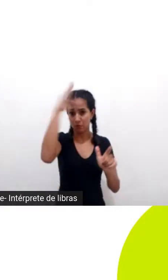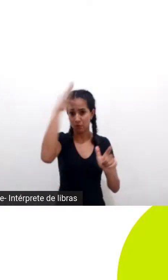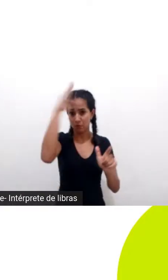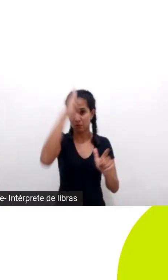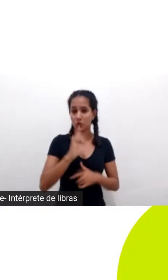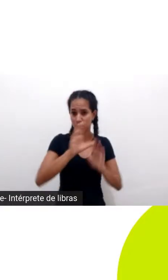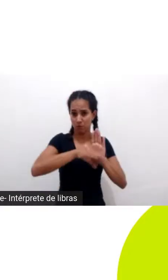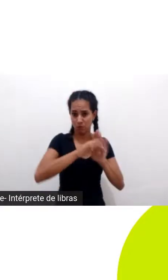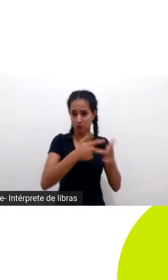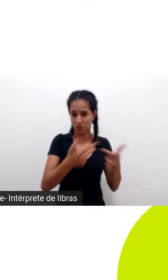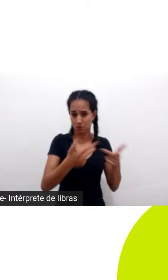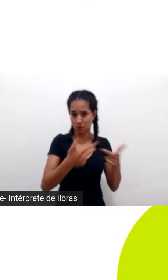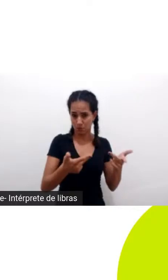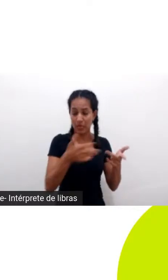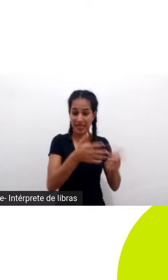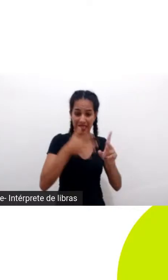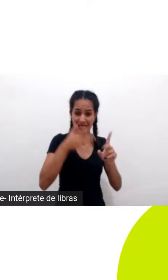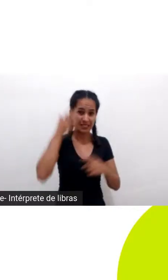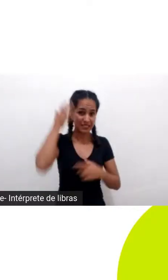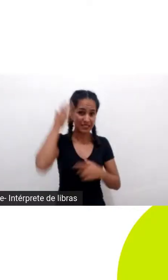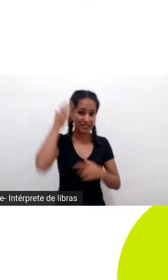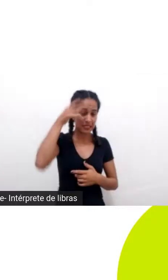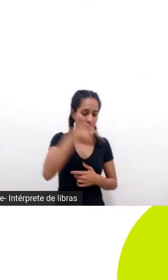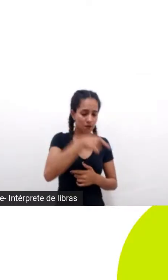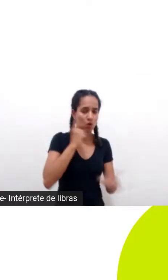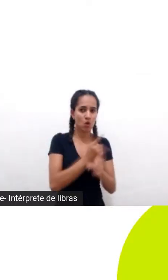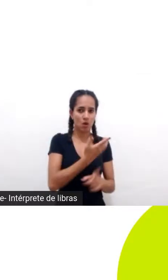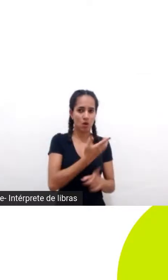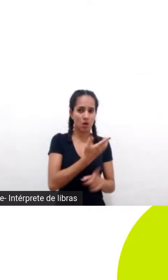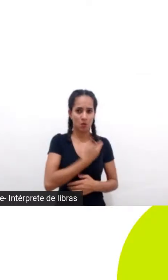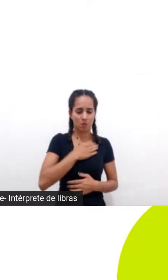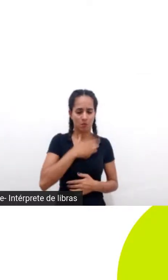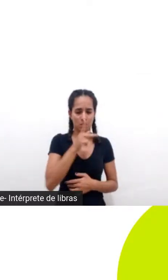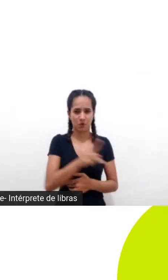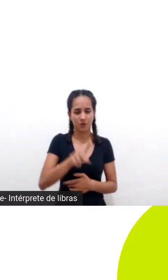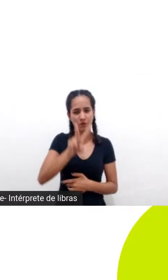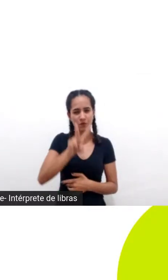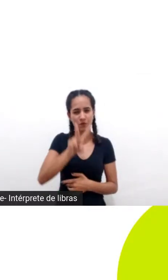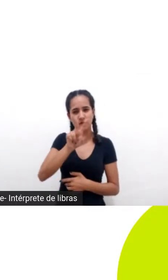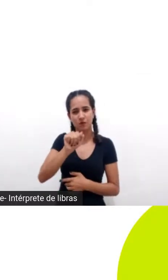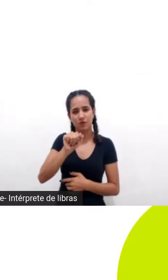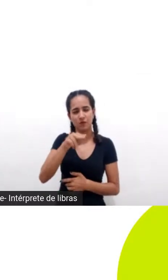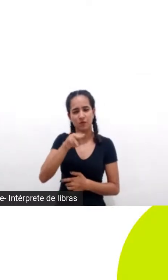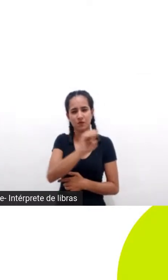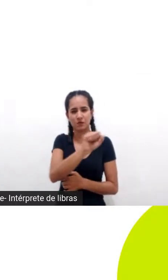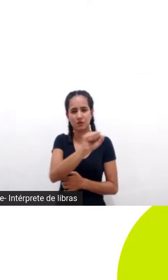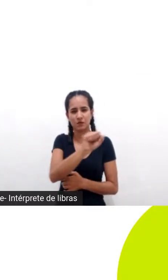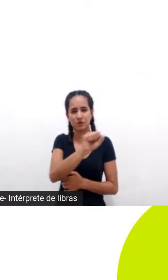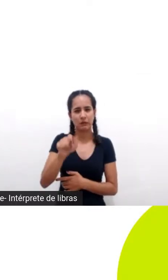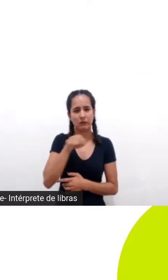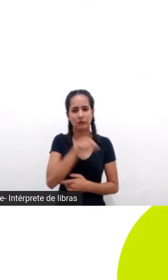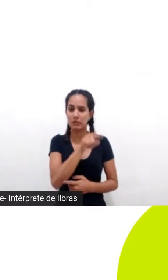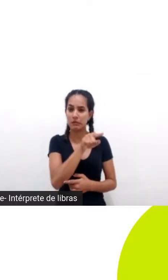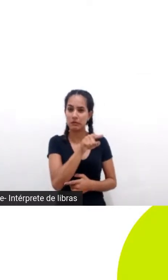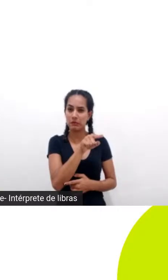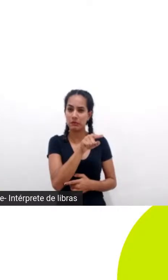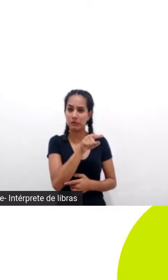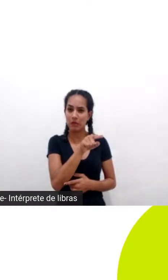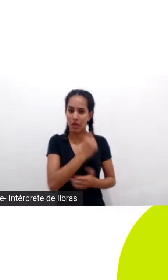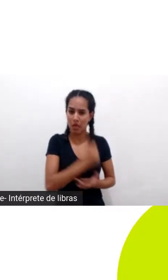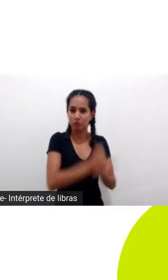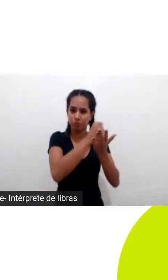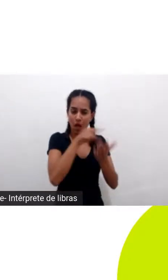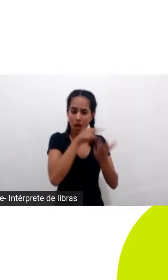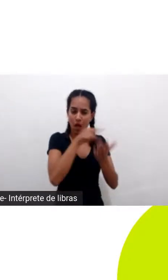eu também nesse evento eu encontrei uma grande amiga minha que é a professora Vanessa Rasson que é uma das maiores promotoras dos direitos da natureza